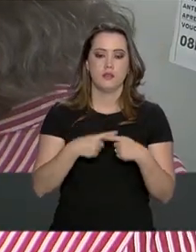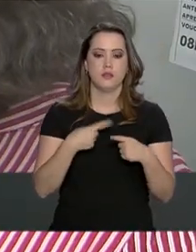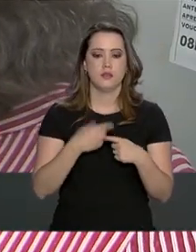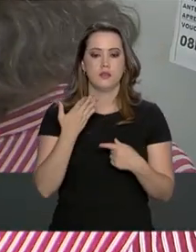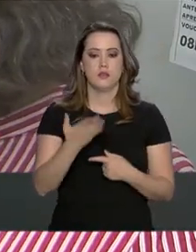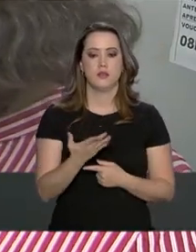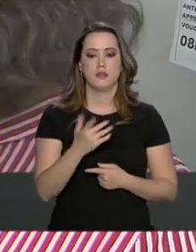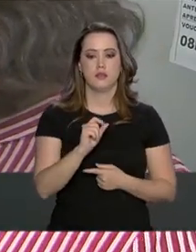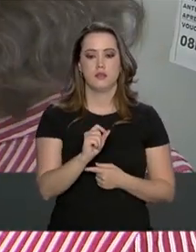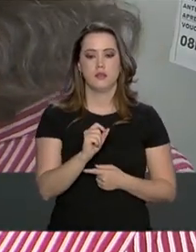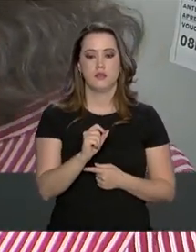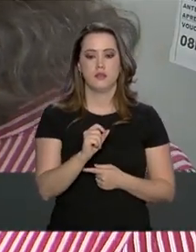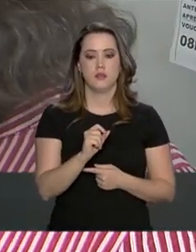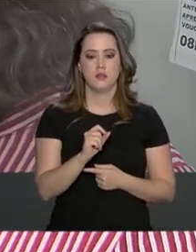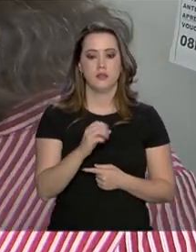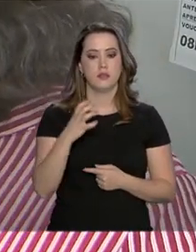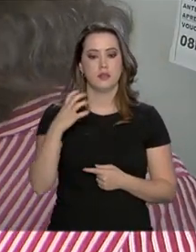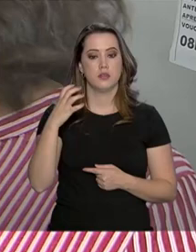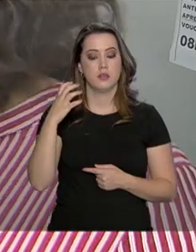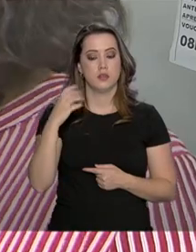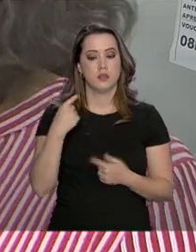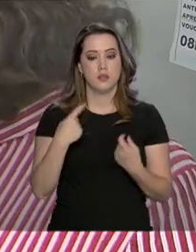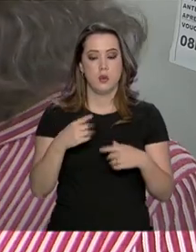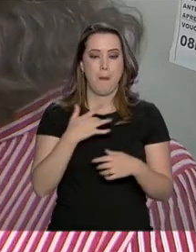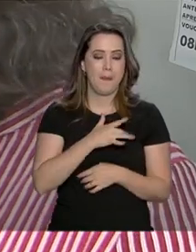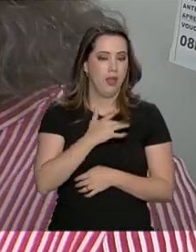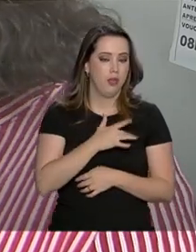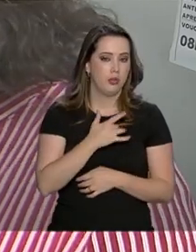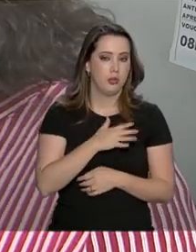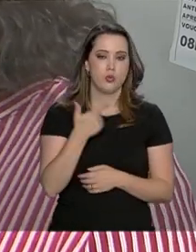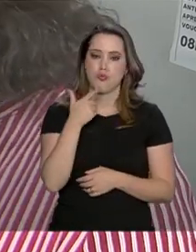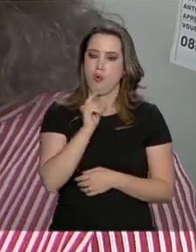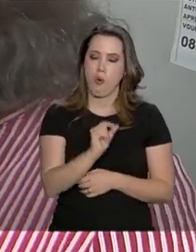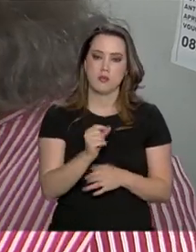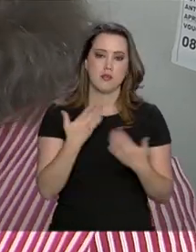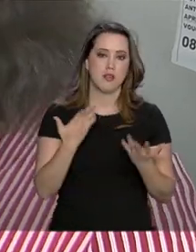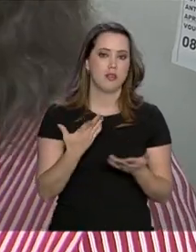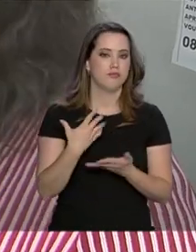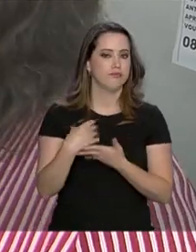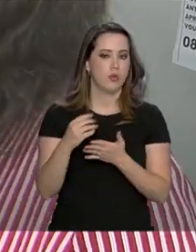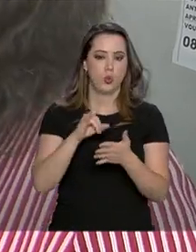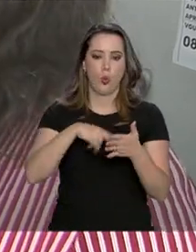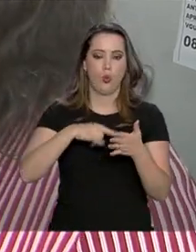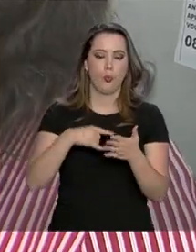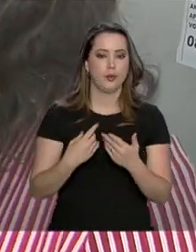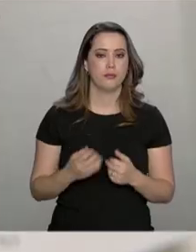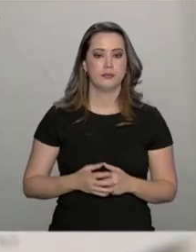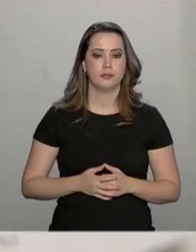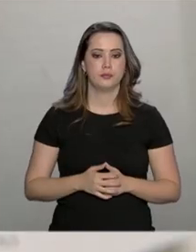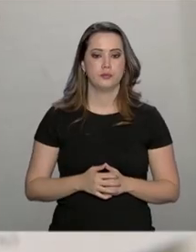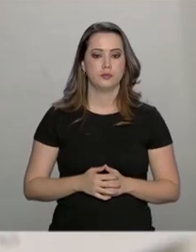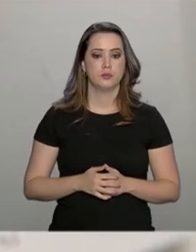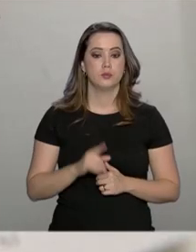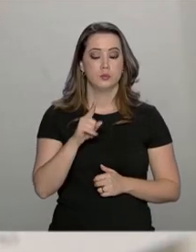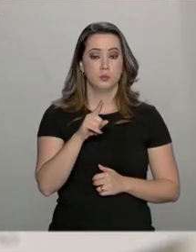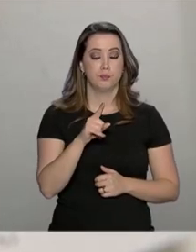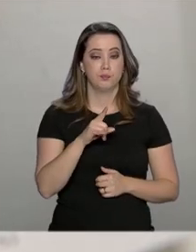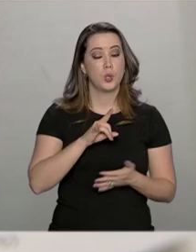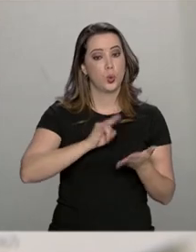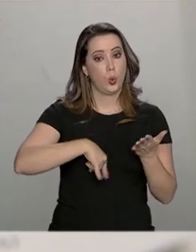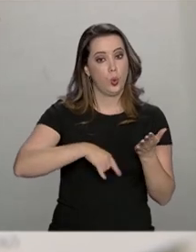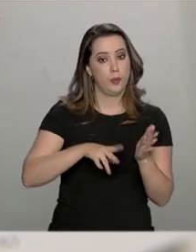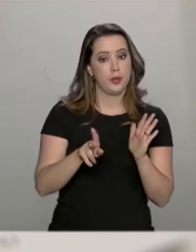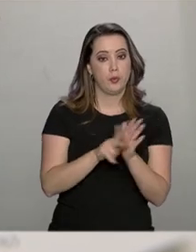por conta do medo mesmo de não conseguir tirar esse certificado. O Certificado